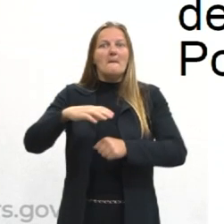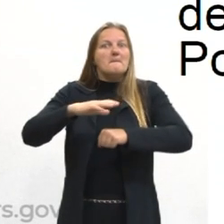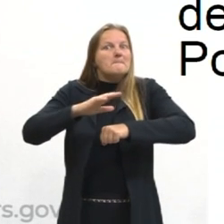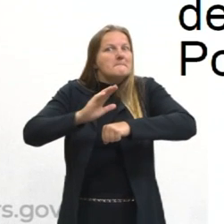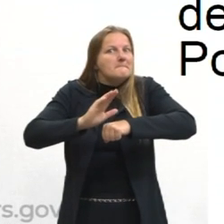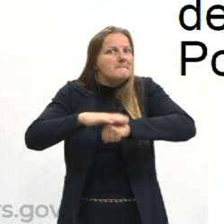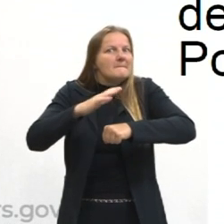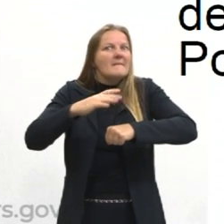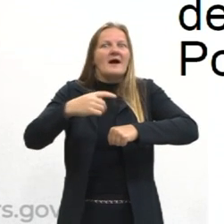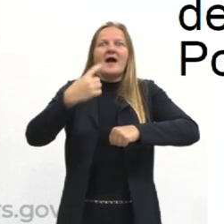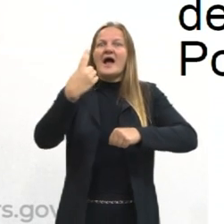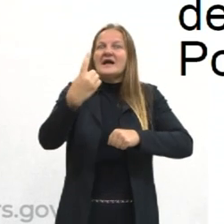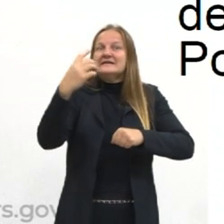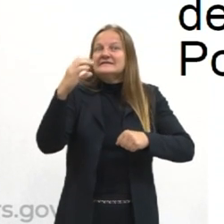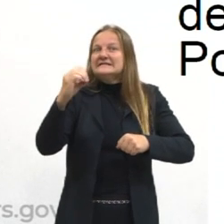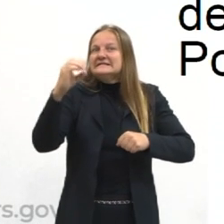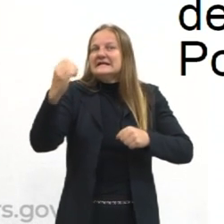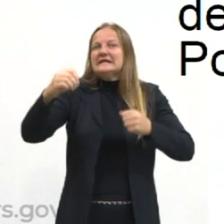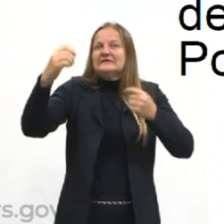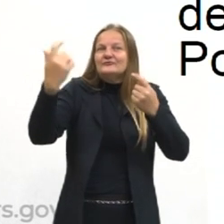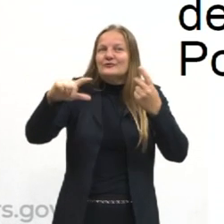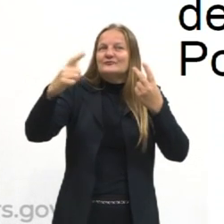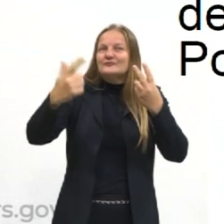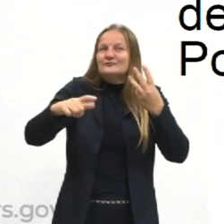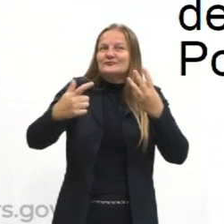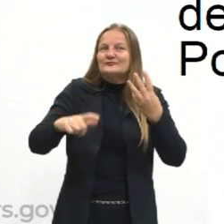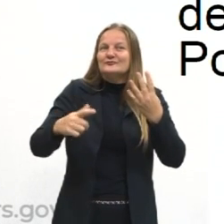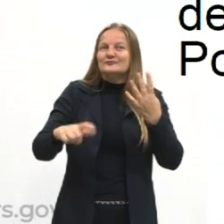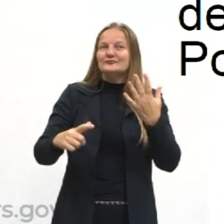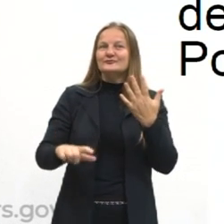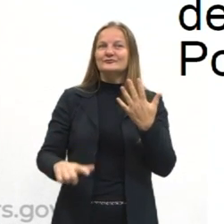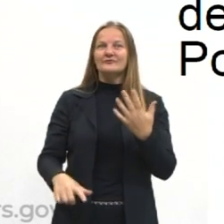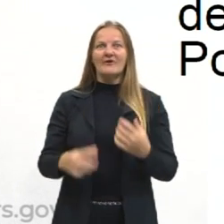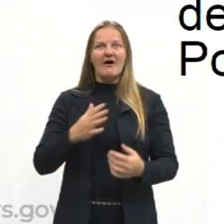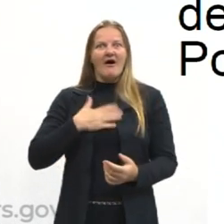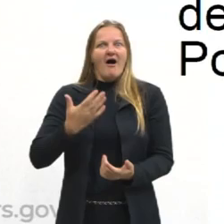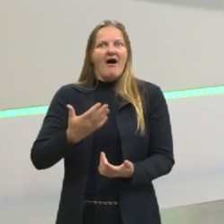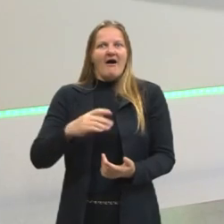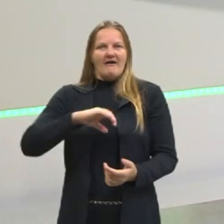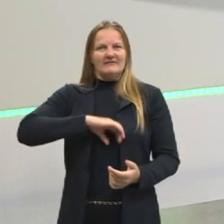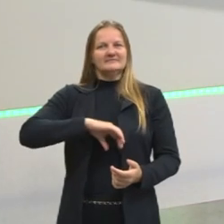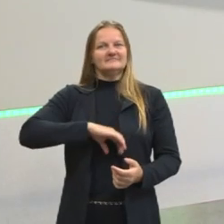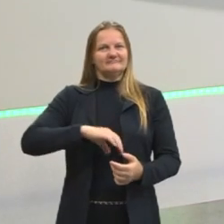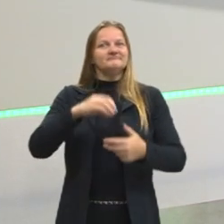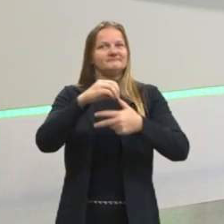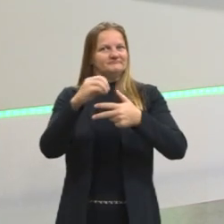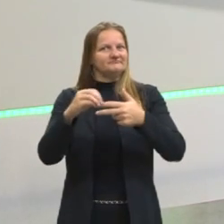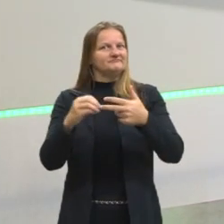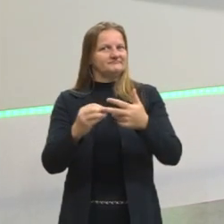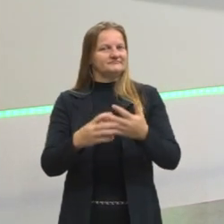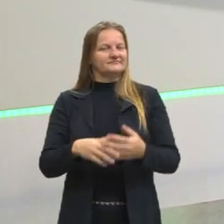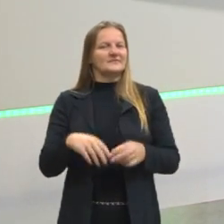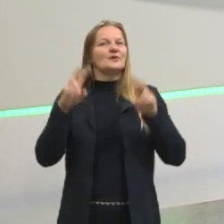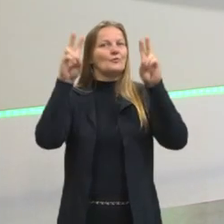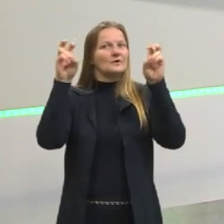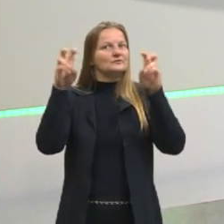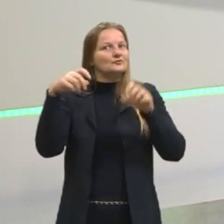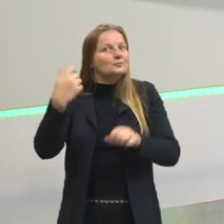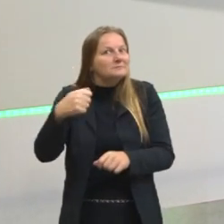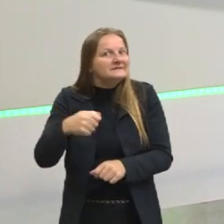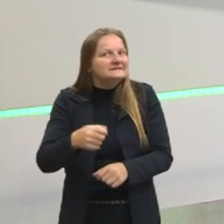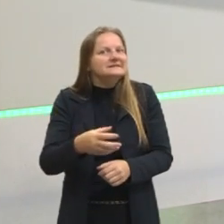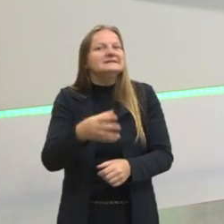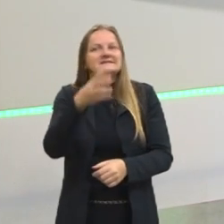100 vezes em questões do Enem de língua portuguesa. Então, é um assunto que a gente precisa